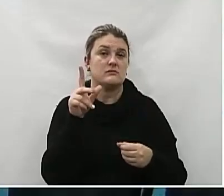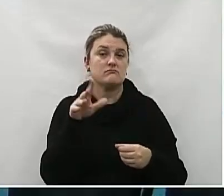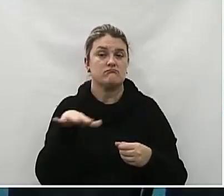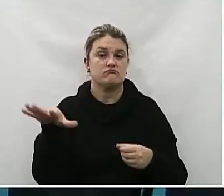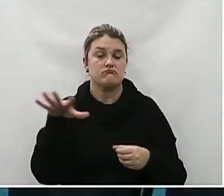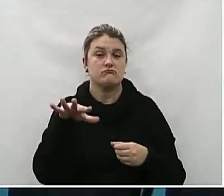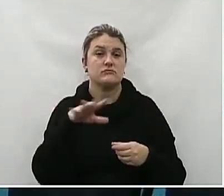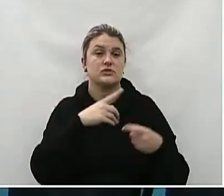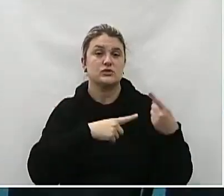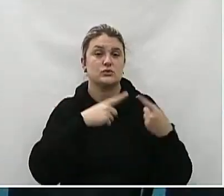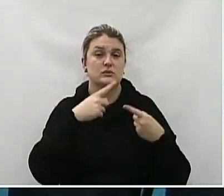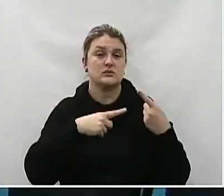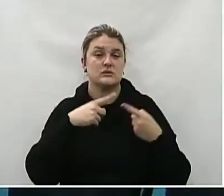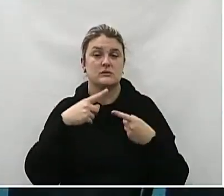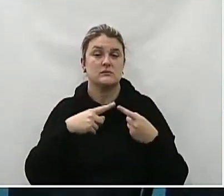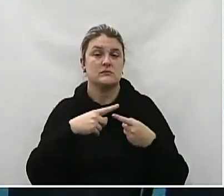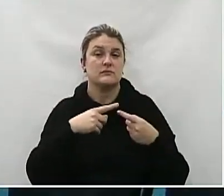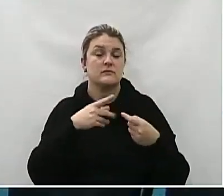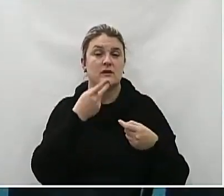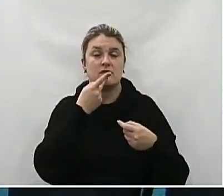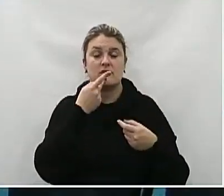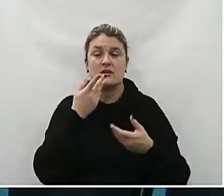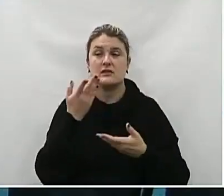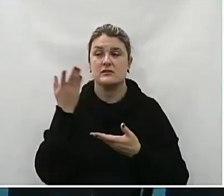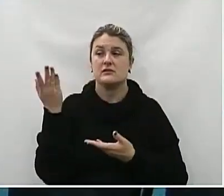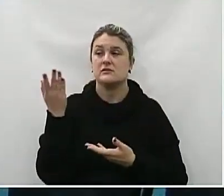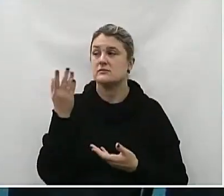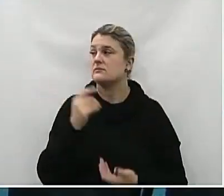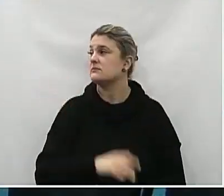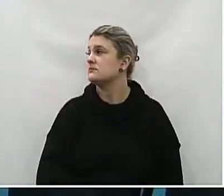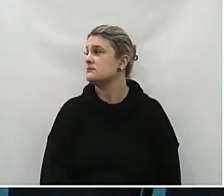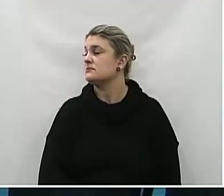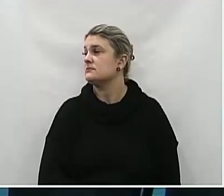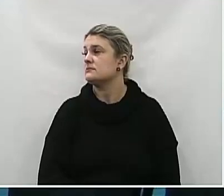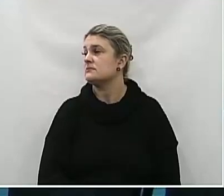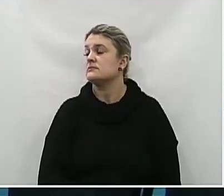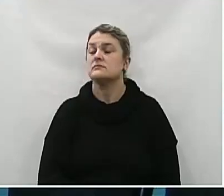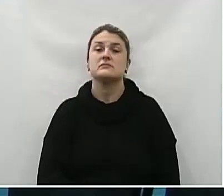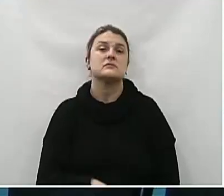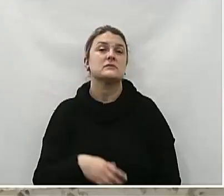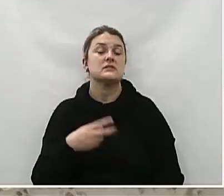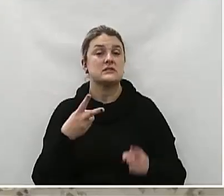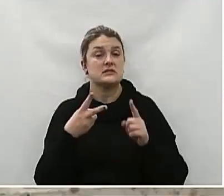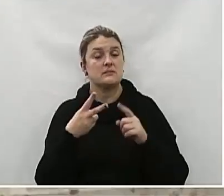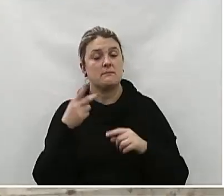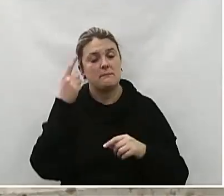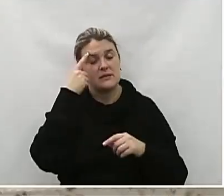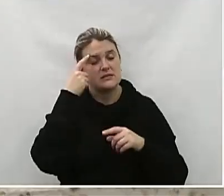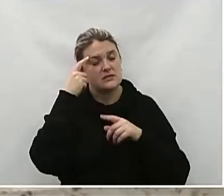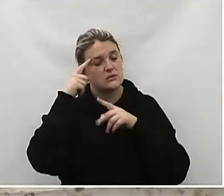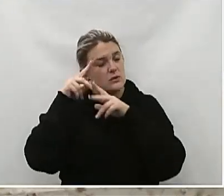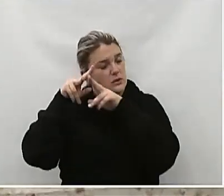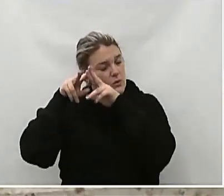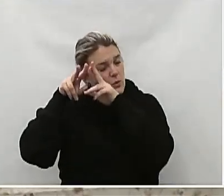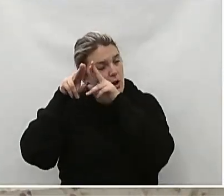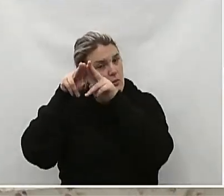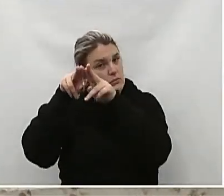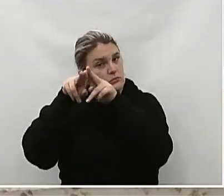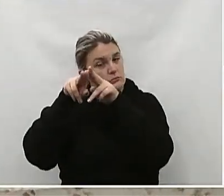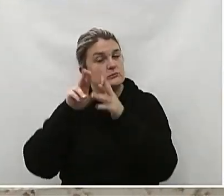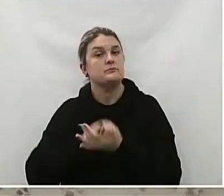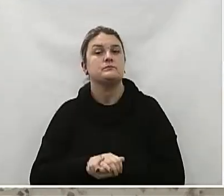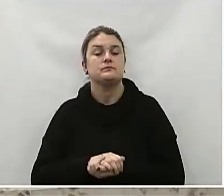Em discussão A palavra É o vereador Alex Segundo a mesma linha Vereador Cloto Alto